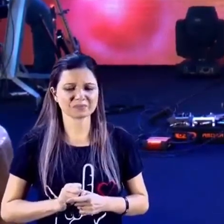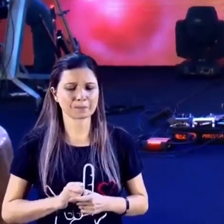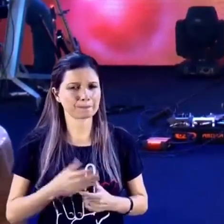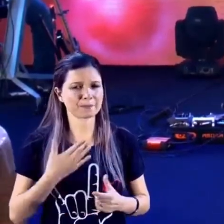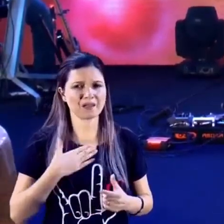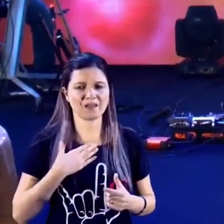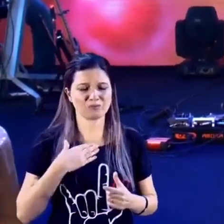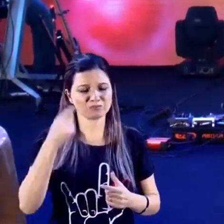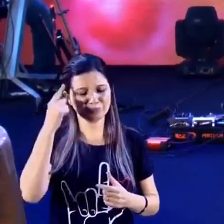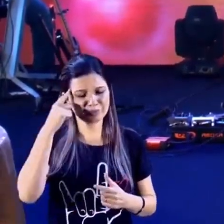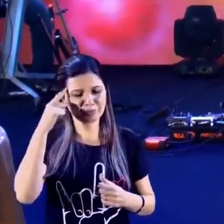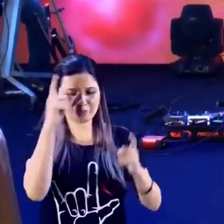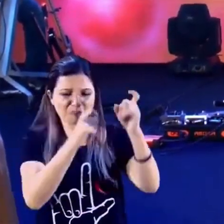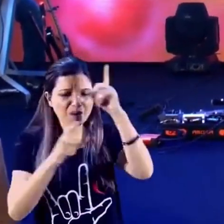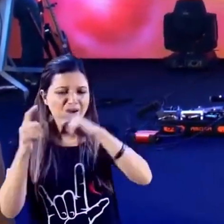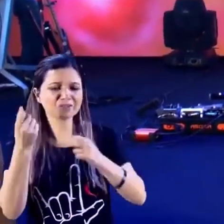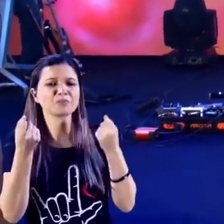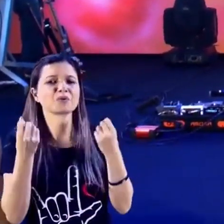de comprar comida.